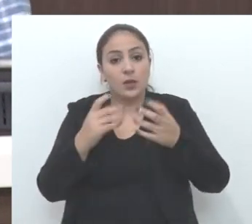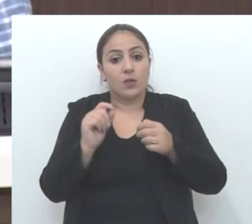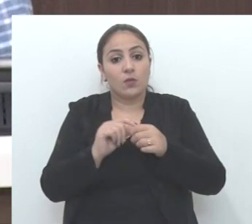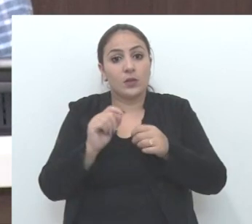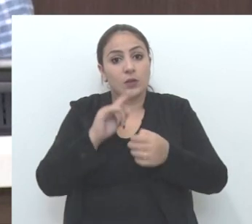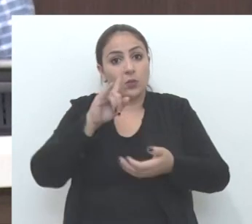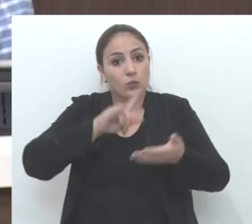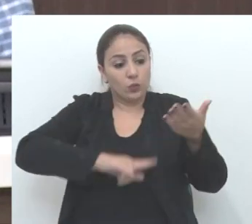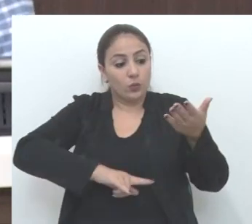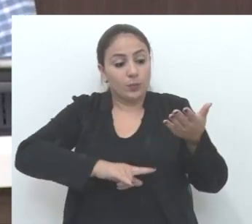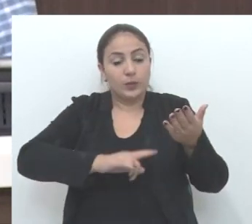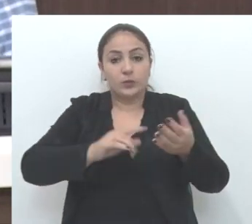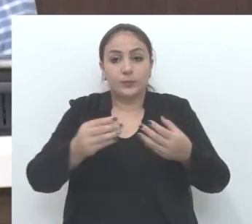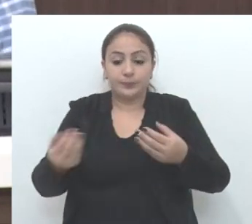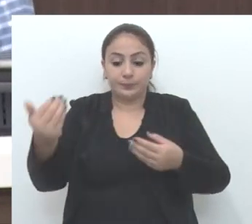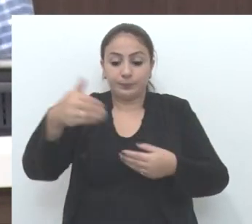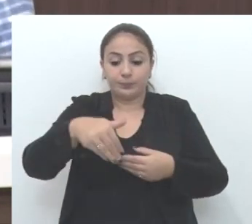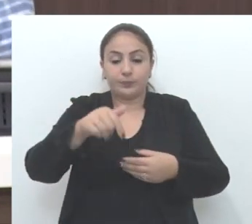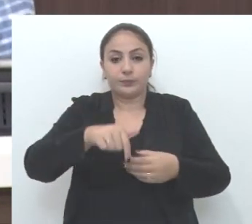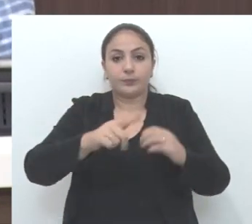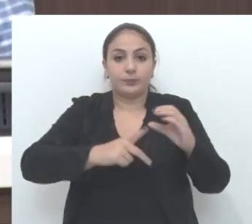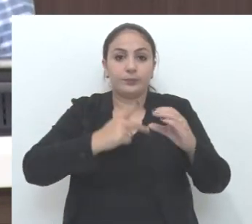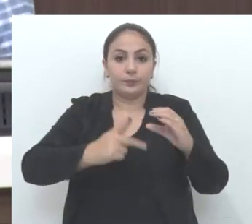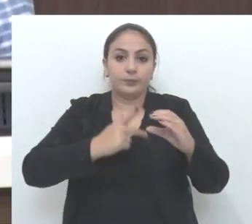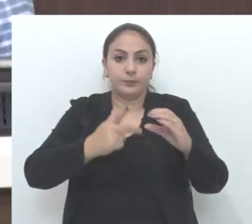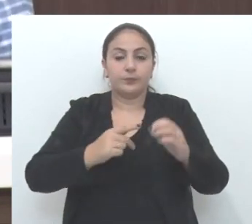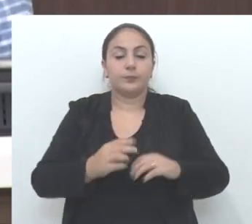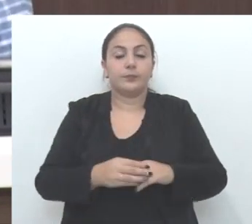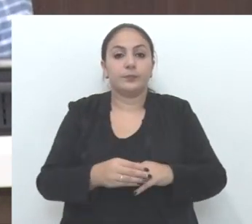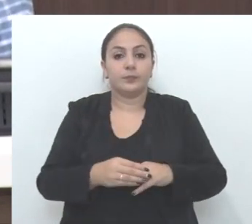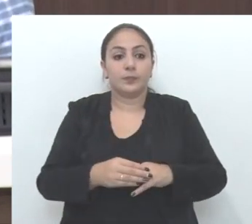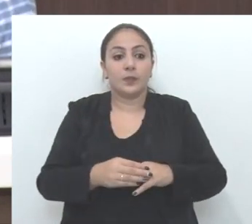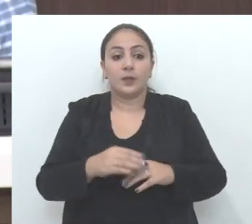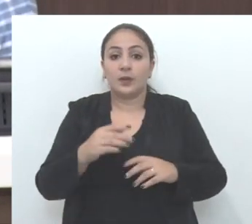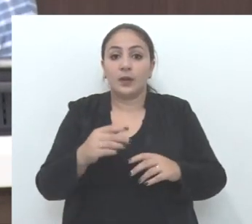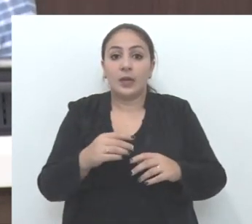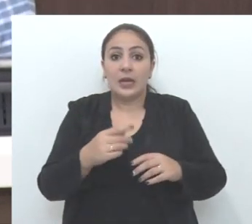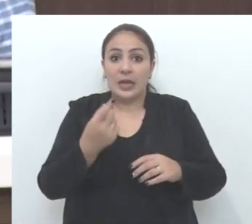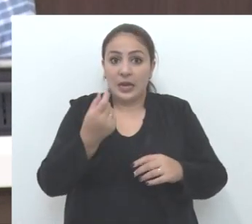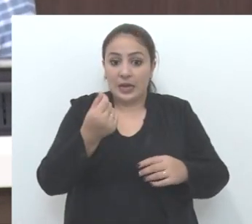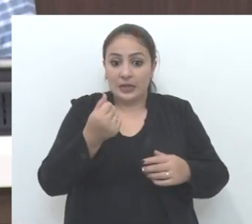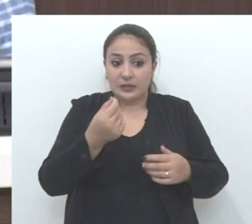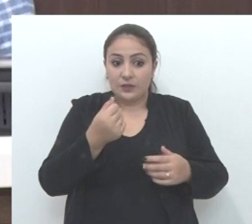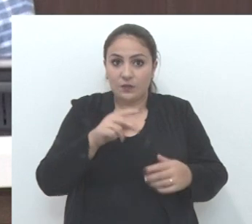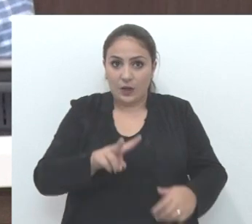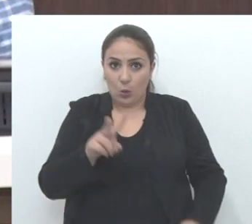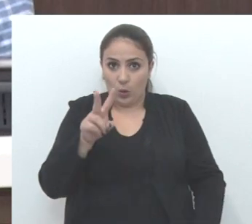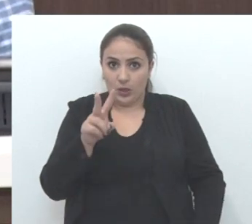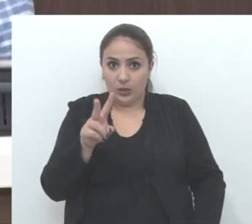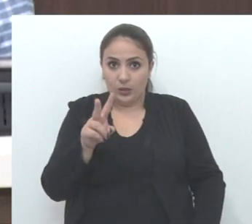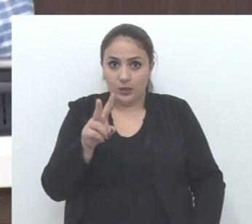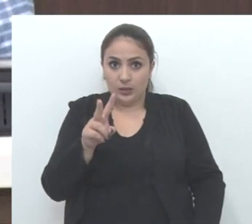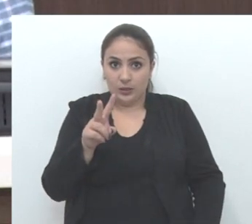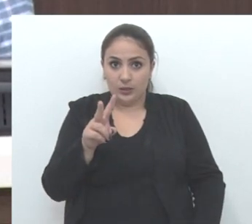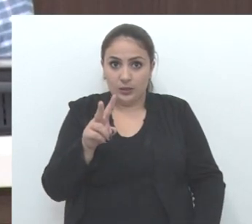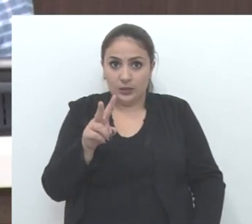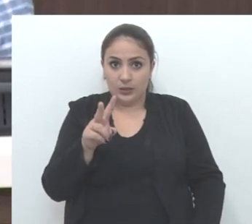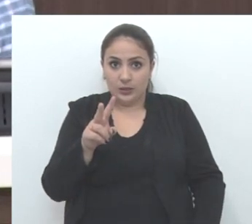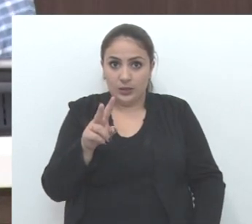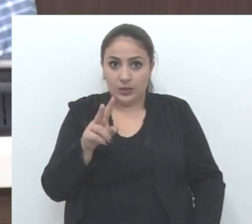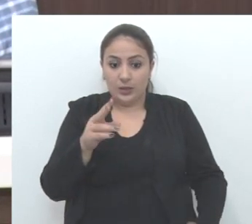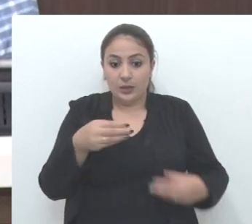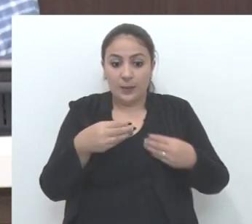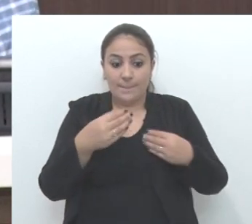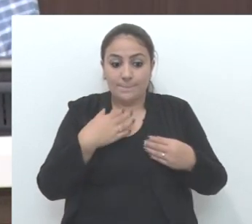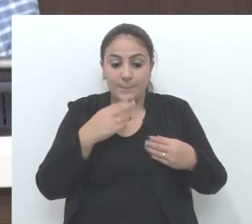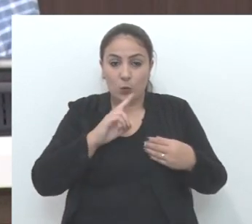um documento, enviar para casa, para repassar esse aumento, em